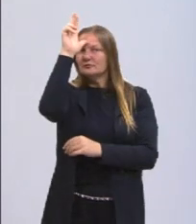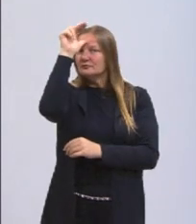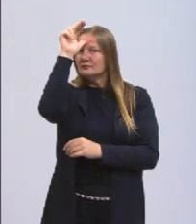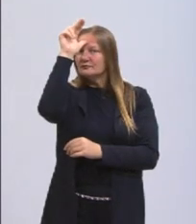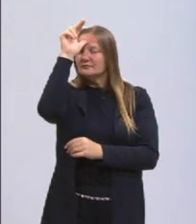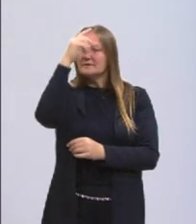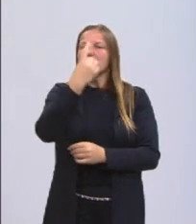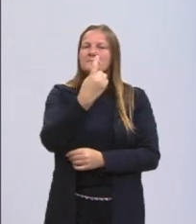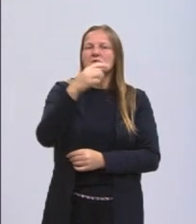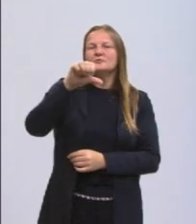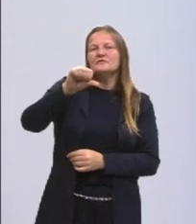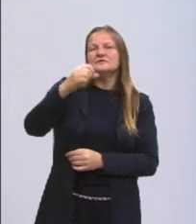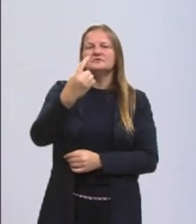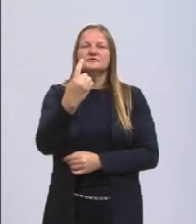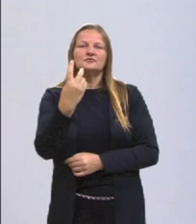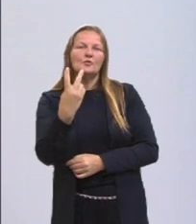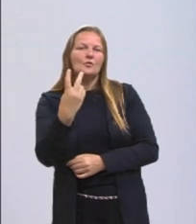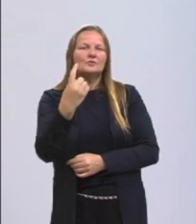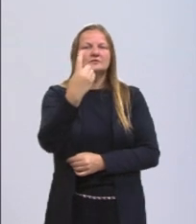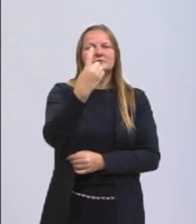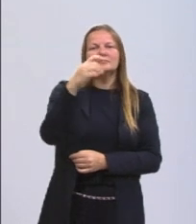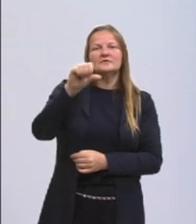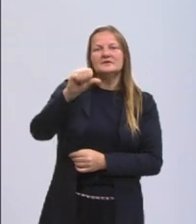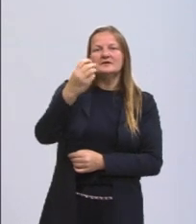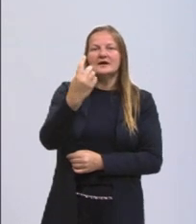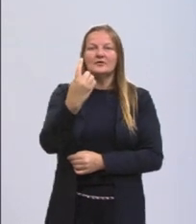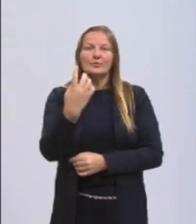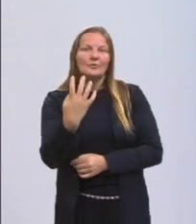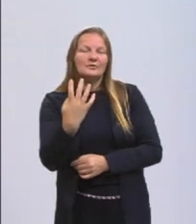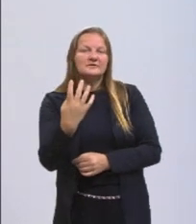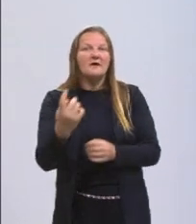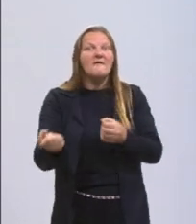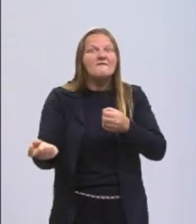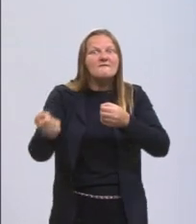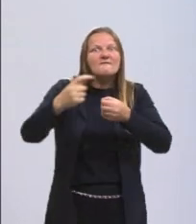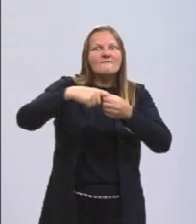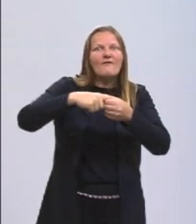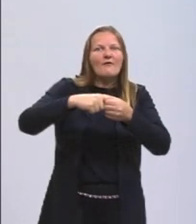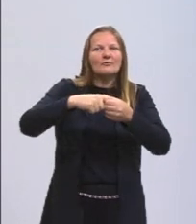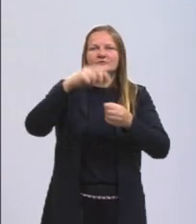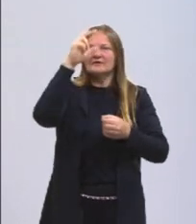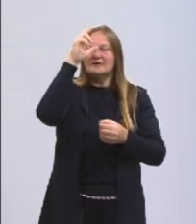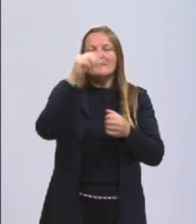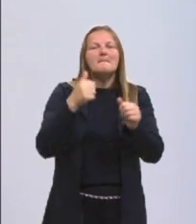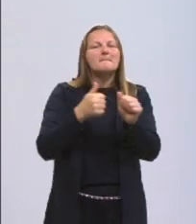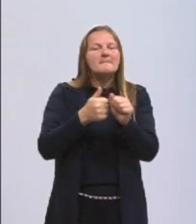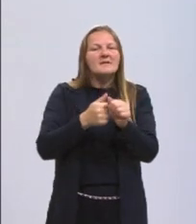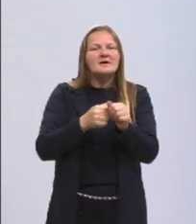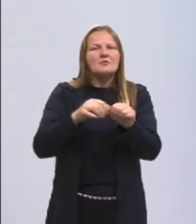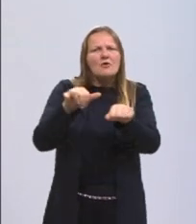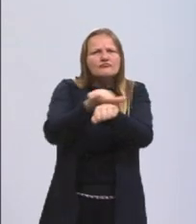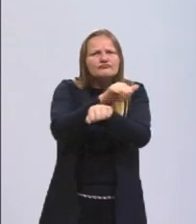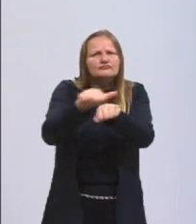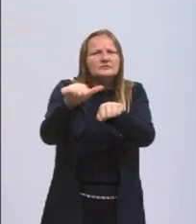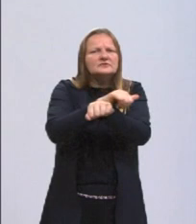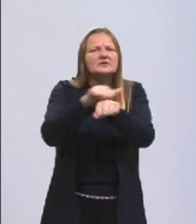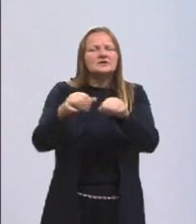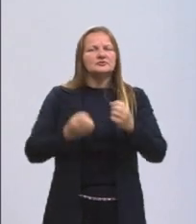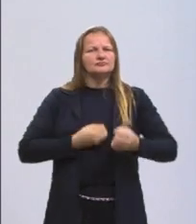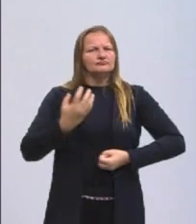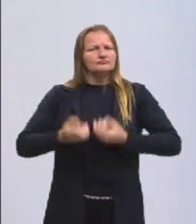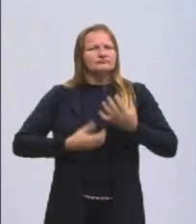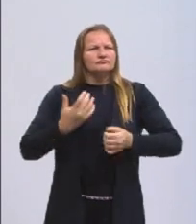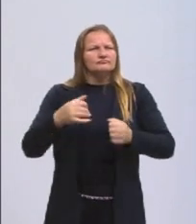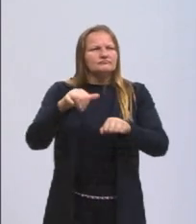1912, 14. Mas ela volta aqui com uma força, como técnica de expressão artística. Nós